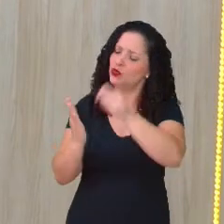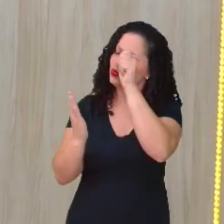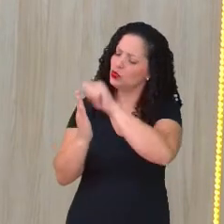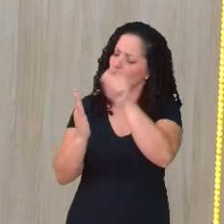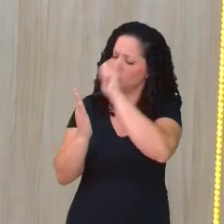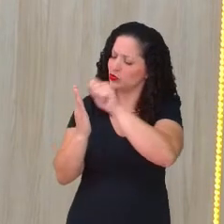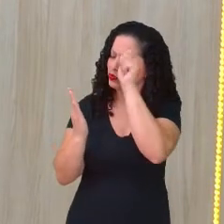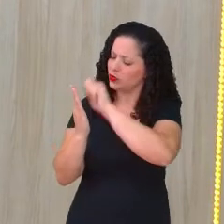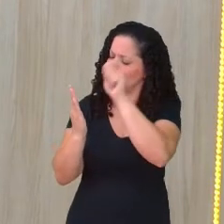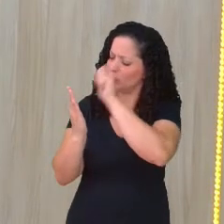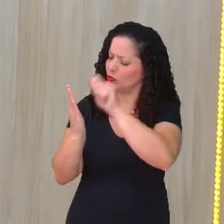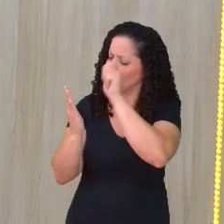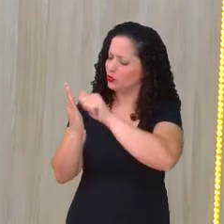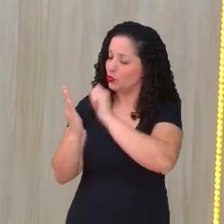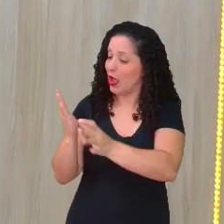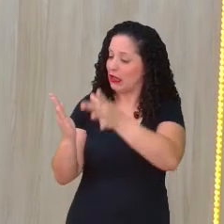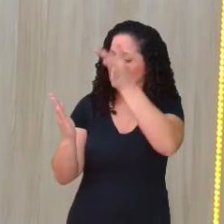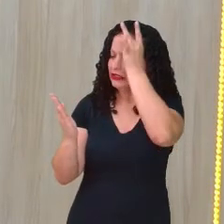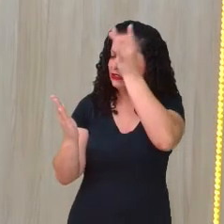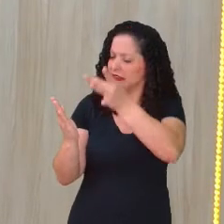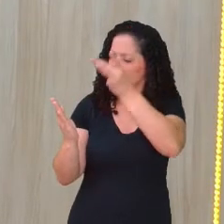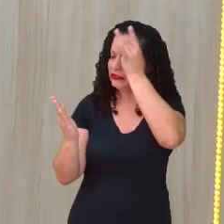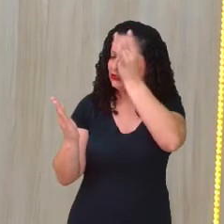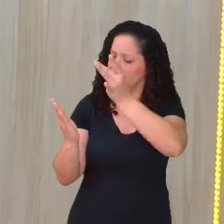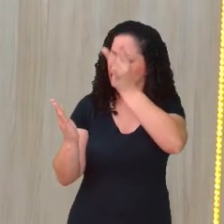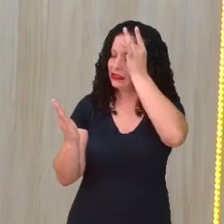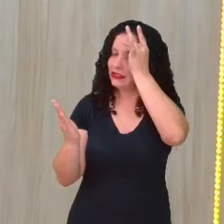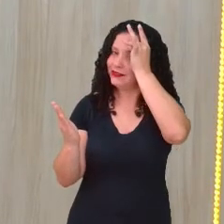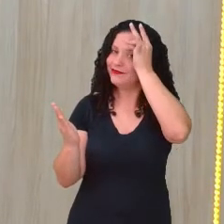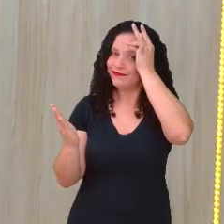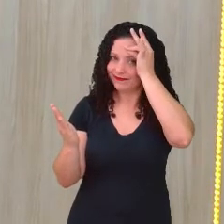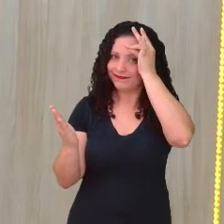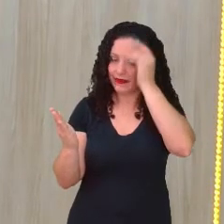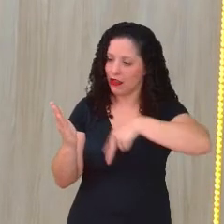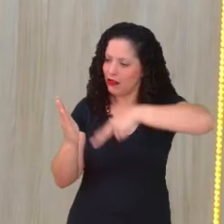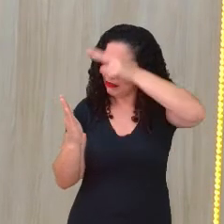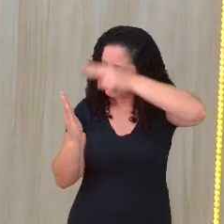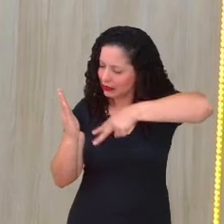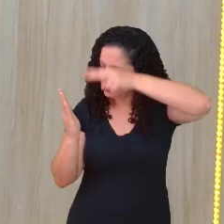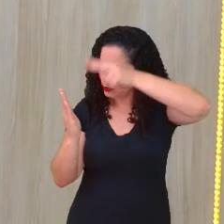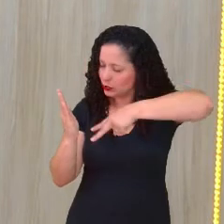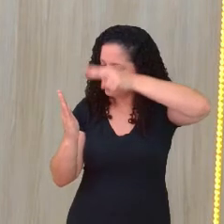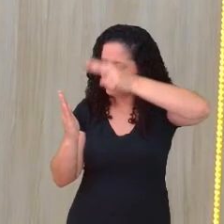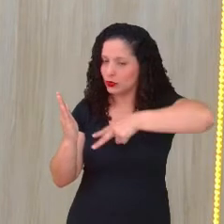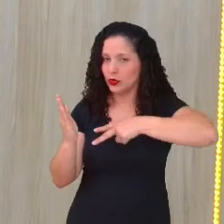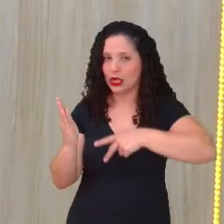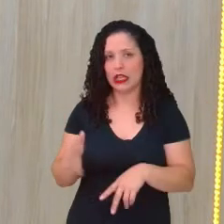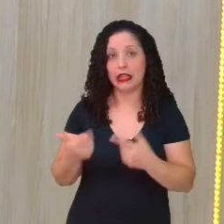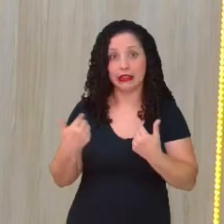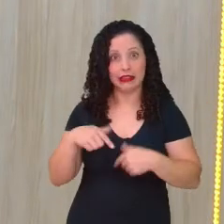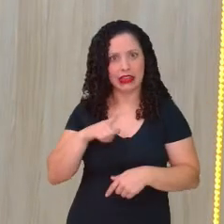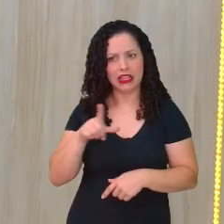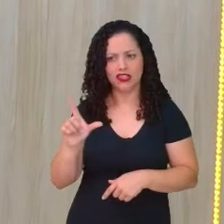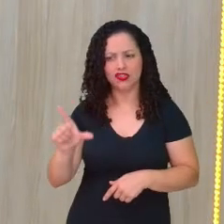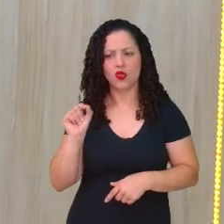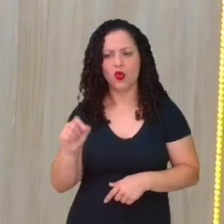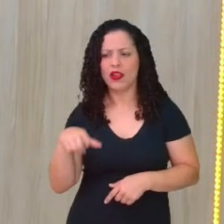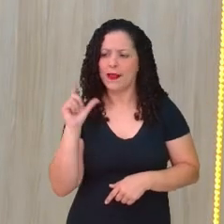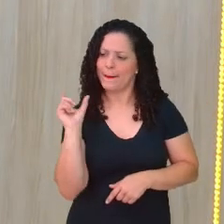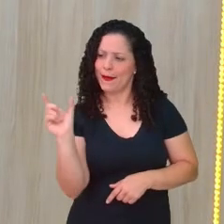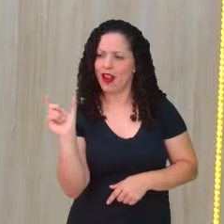Com a escrita, com a leitura, com a adequação ali, quando estamos escolhendo. Essa palavra